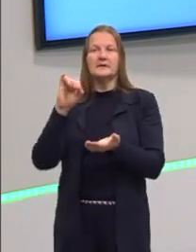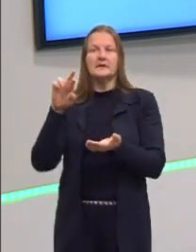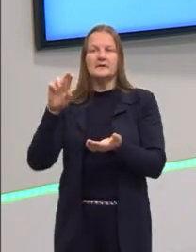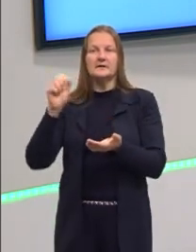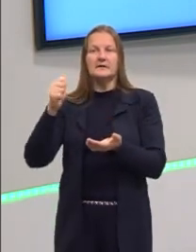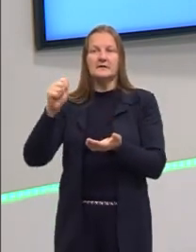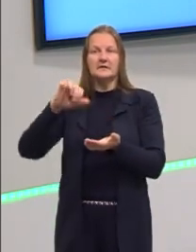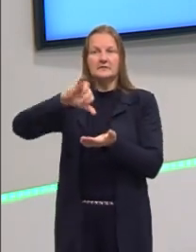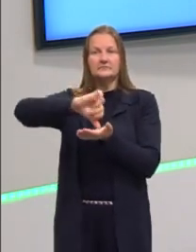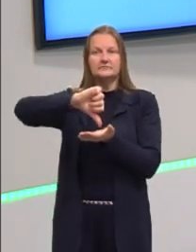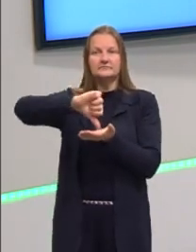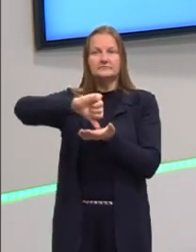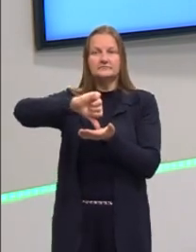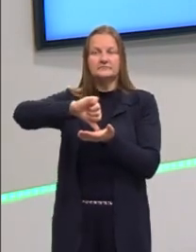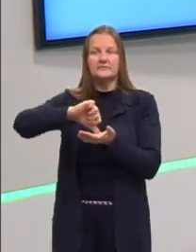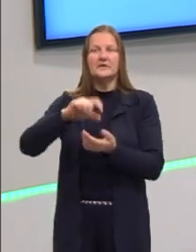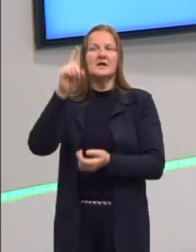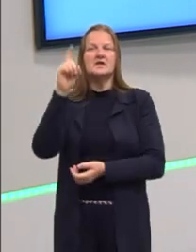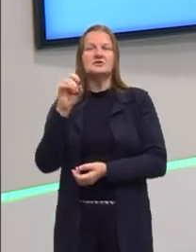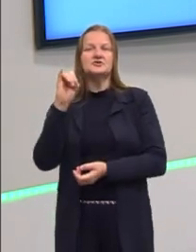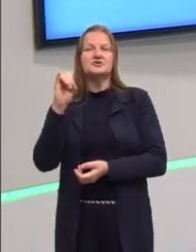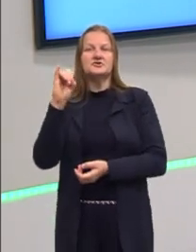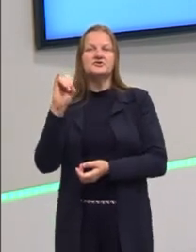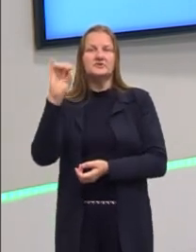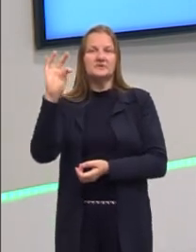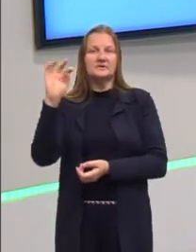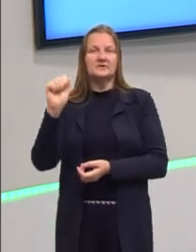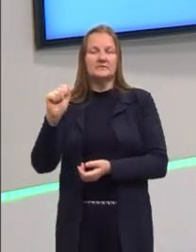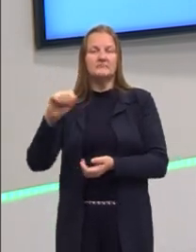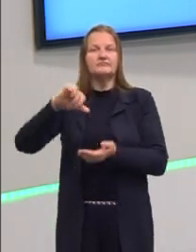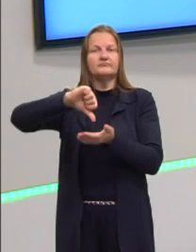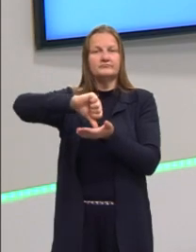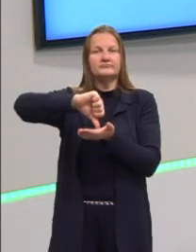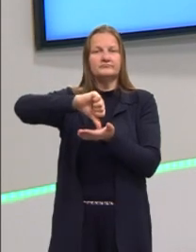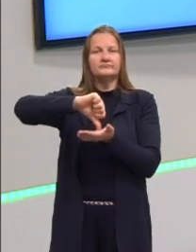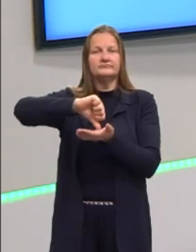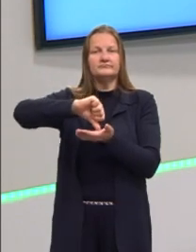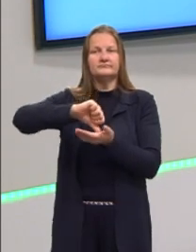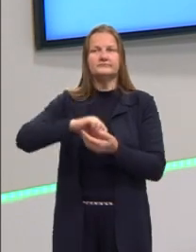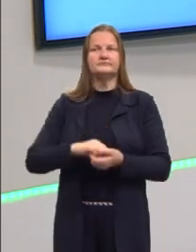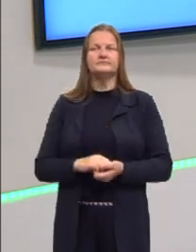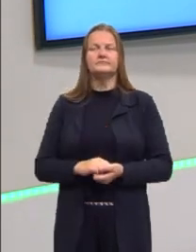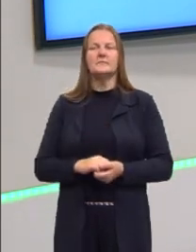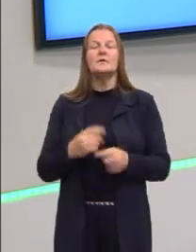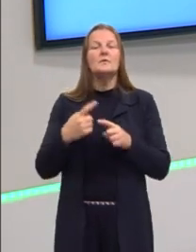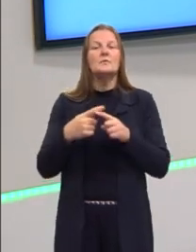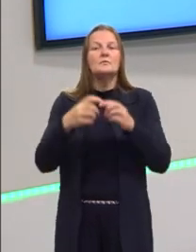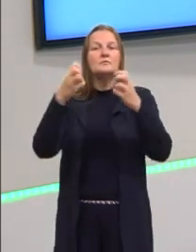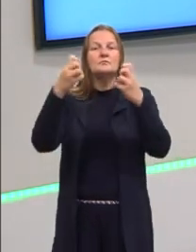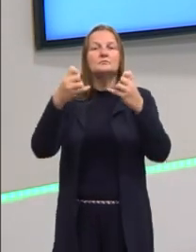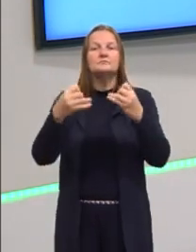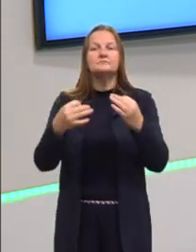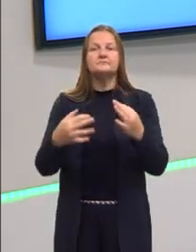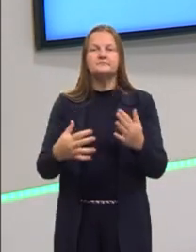hoje, ele é xiita, ele é muito relacionado a isso, o Irã, porque chega